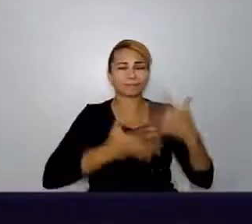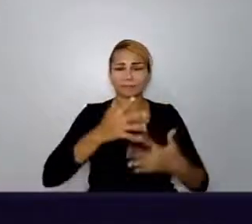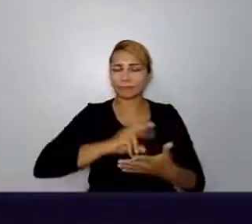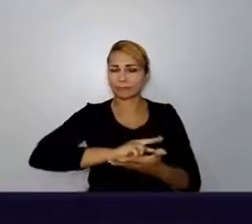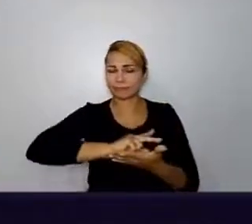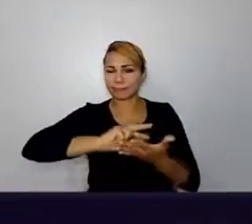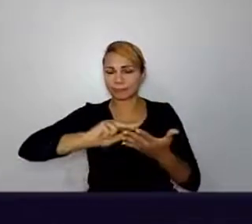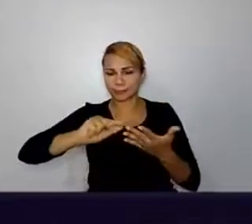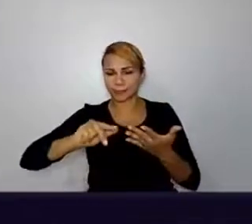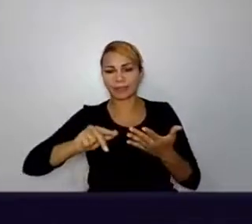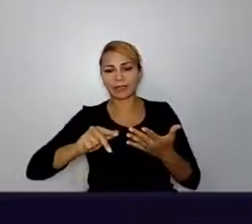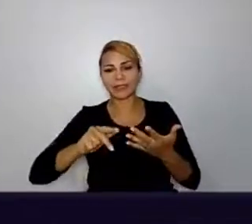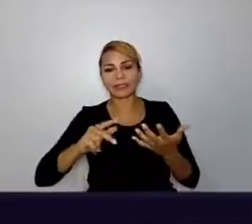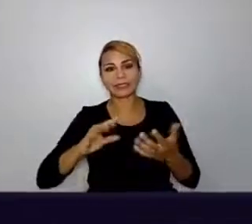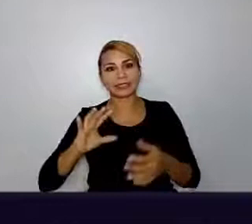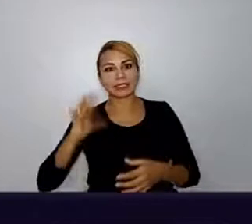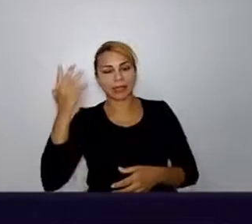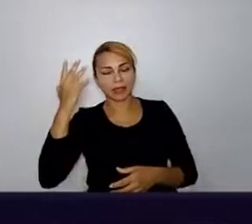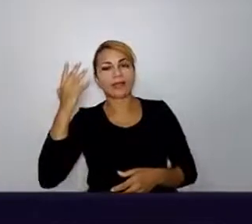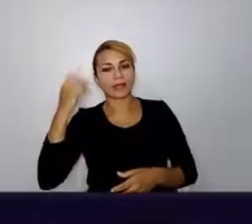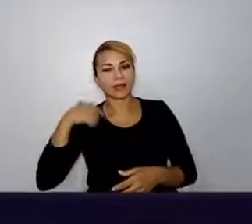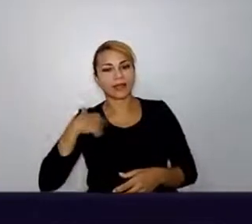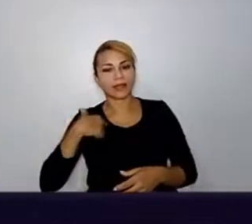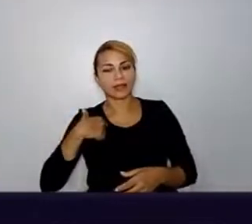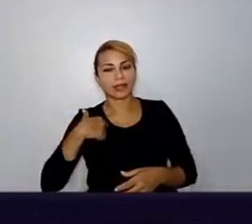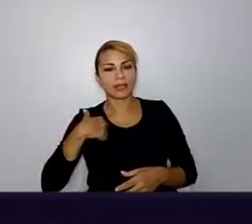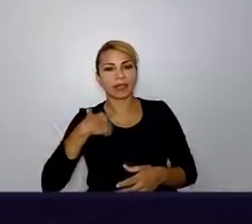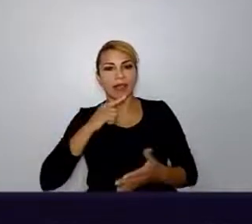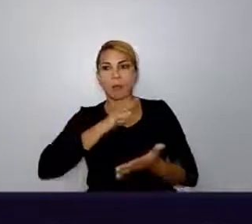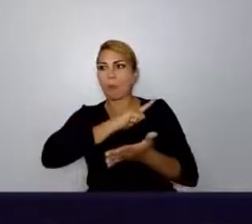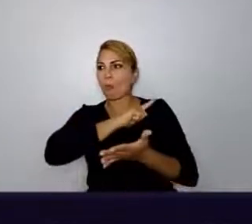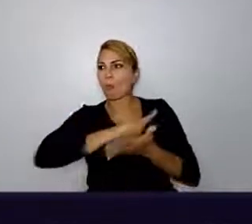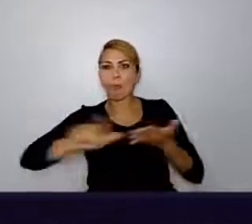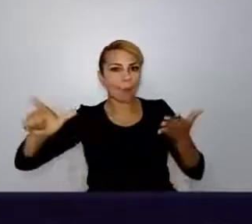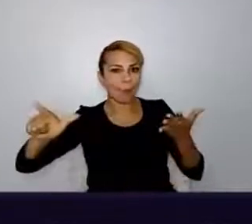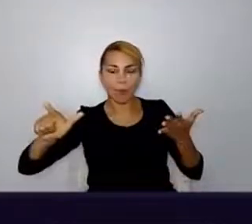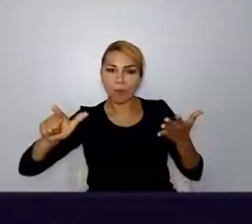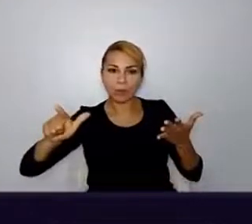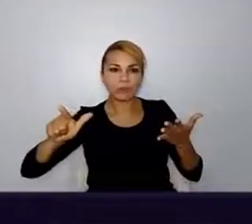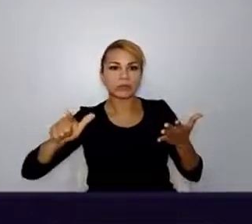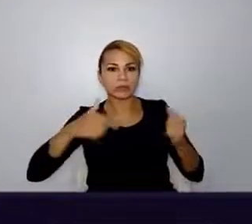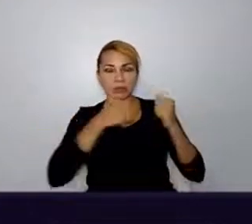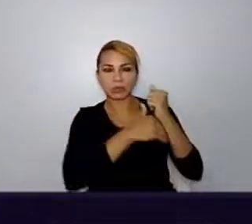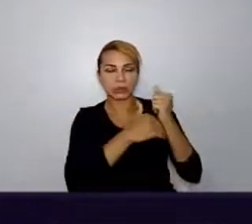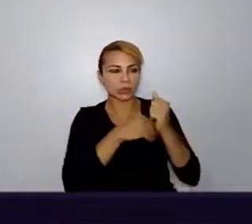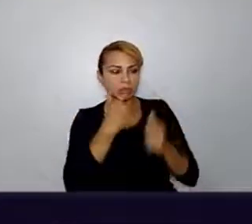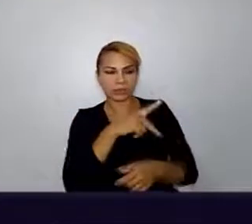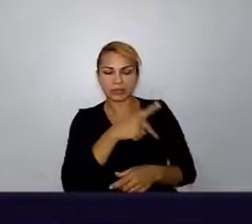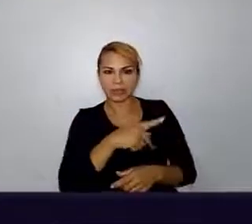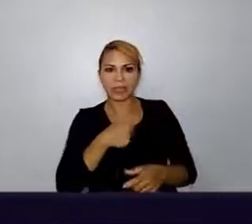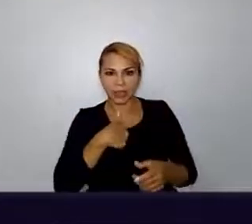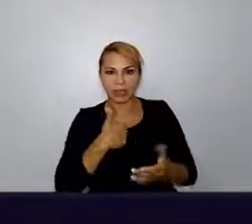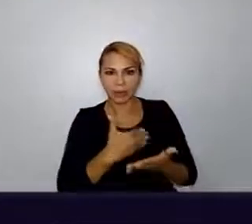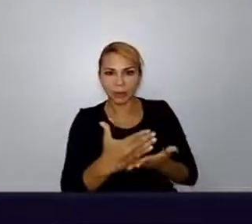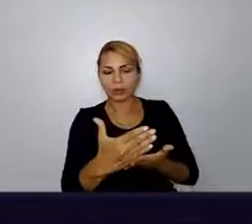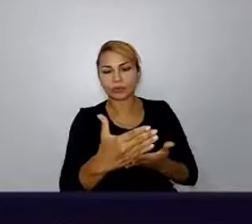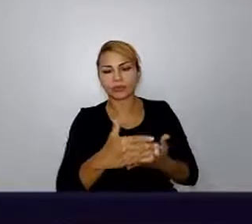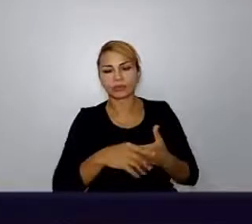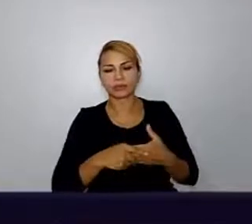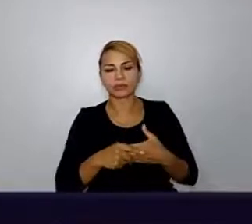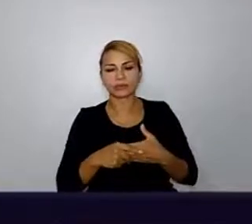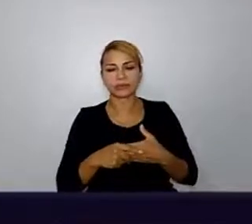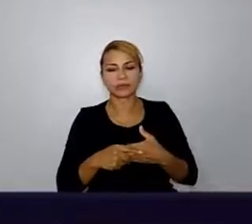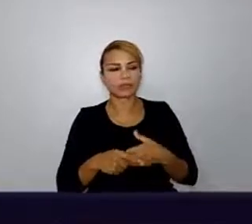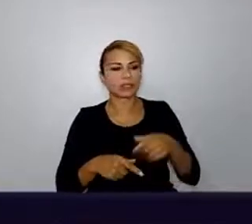acaso, eu acabei, tipo, apagando a parte do código do cara. Era muito iniciante. E aí, esse cara